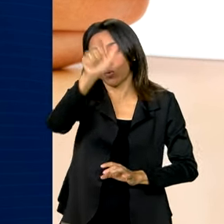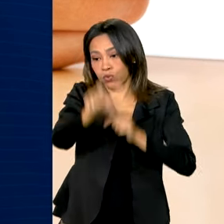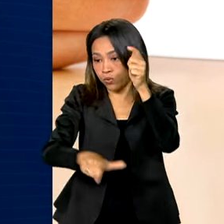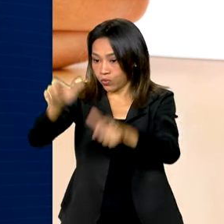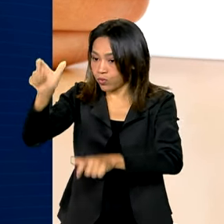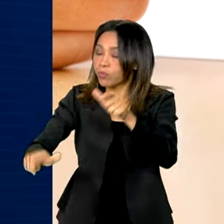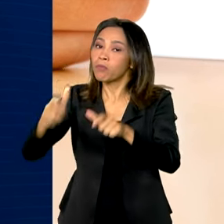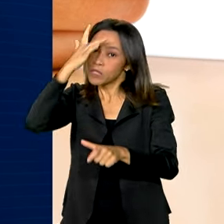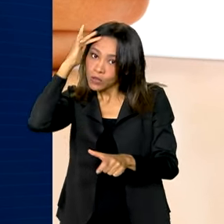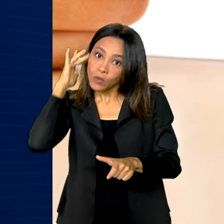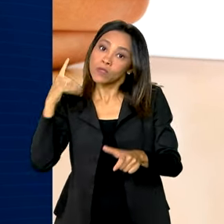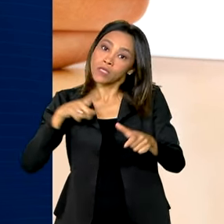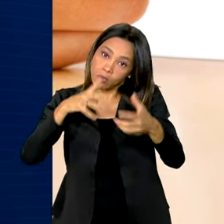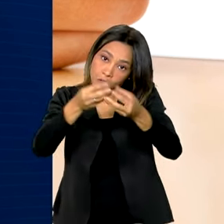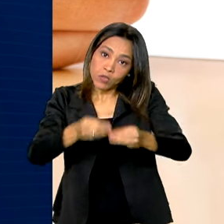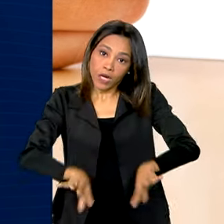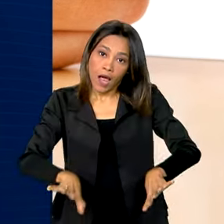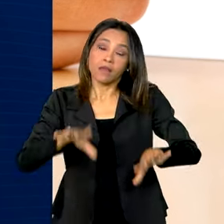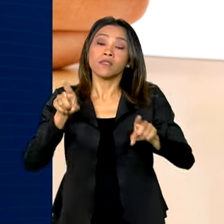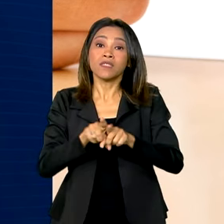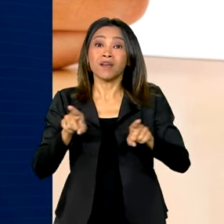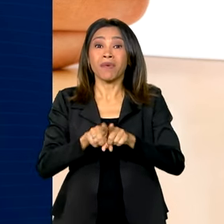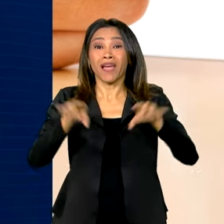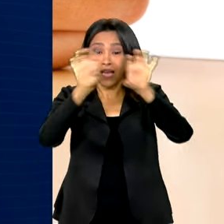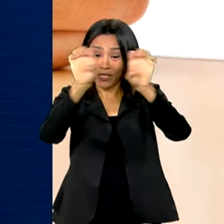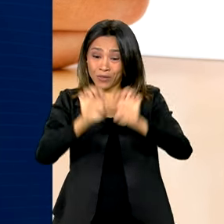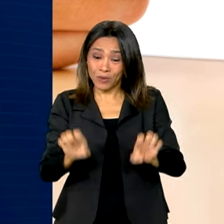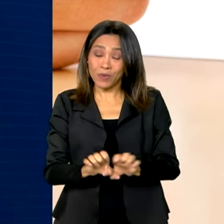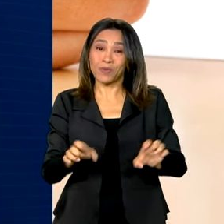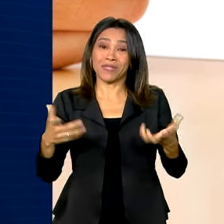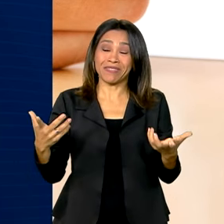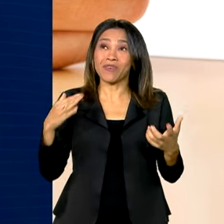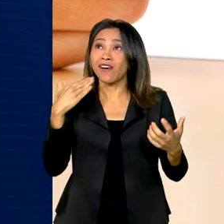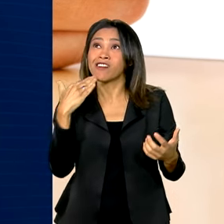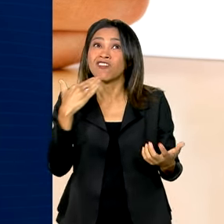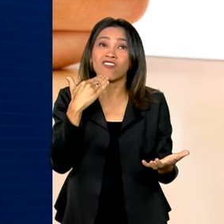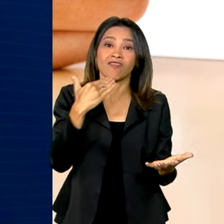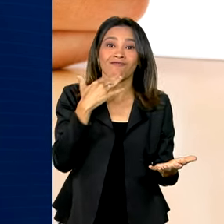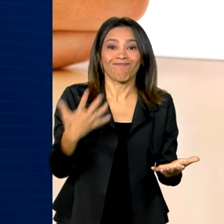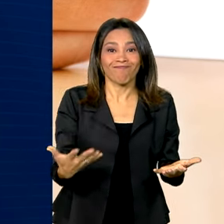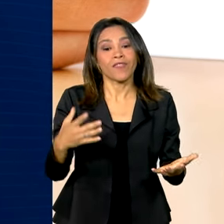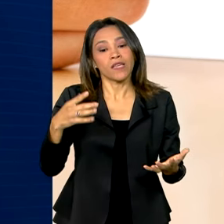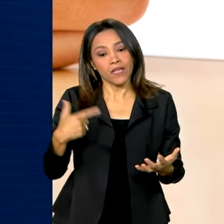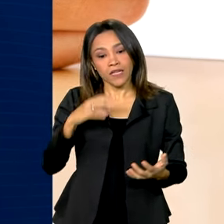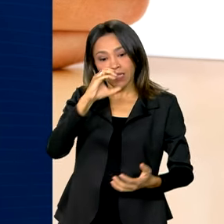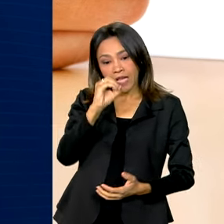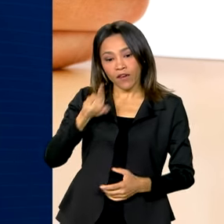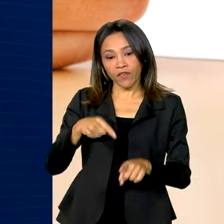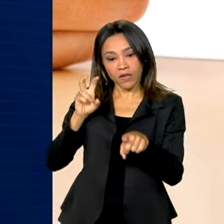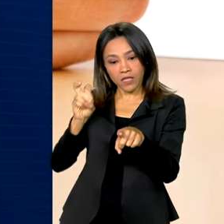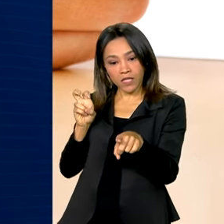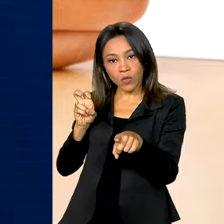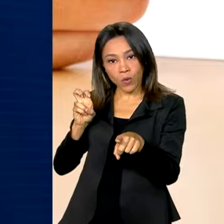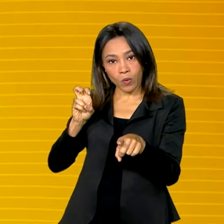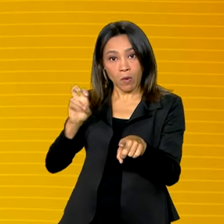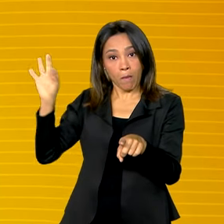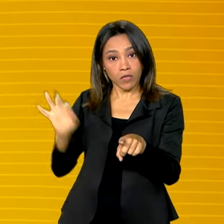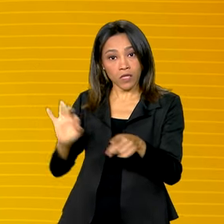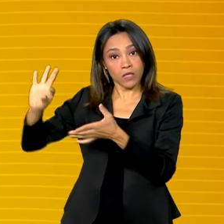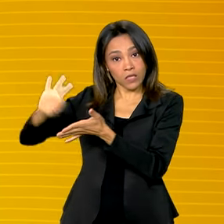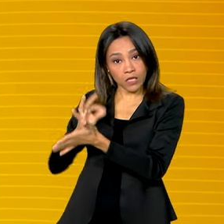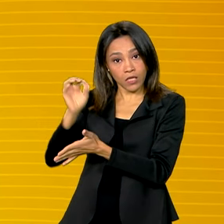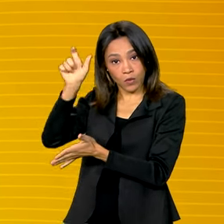afete a infraestrutura e ainda inviabilize a aplicação da prova para pelo menos 0,5% dos inscritos.